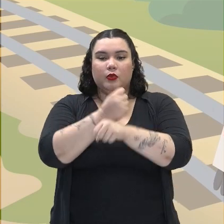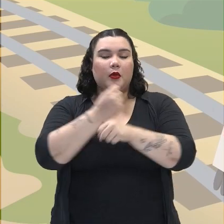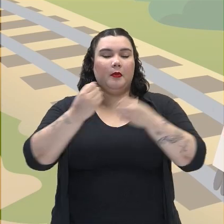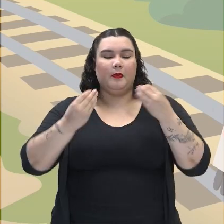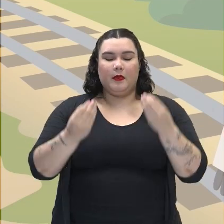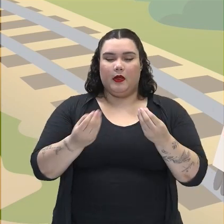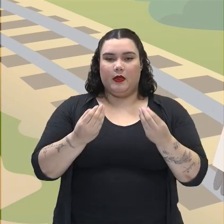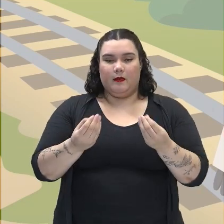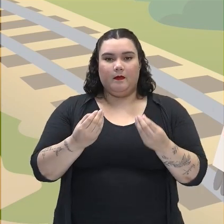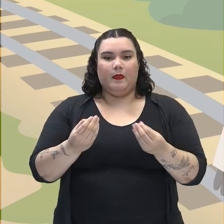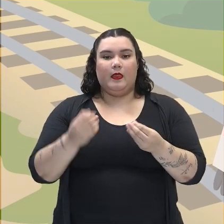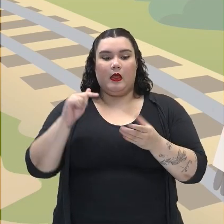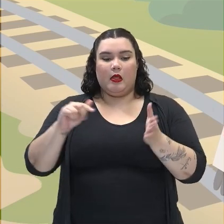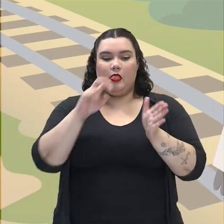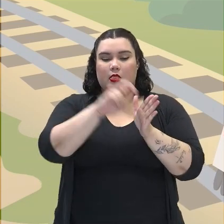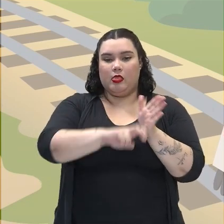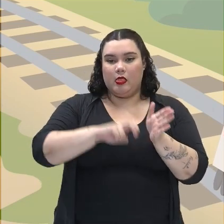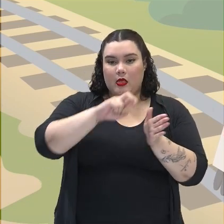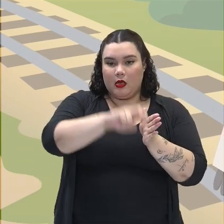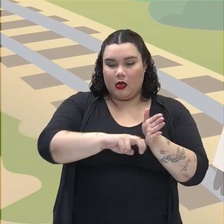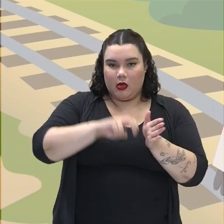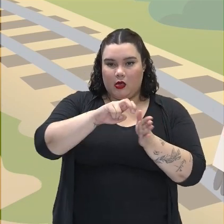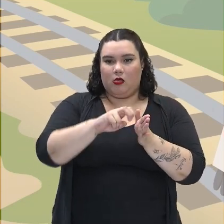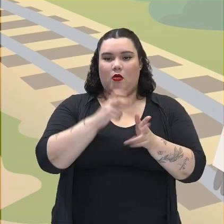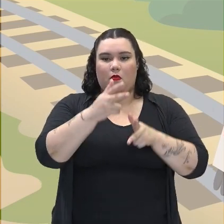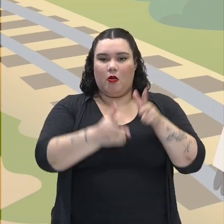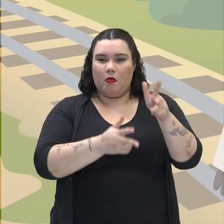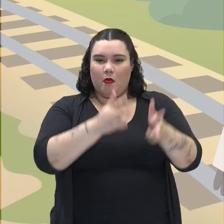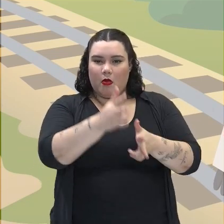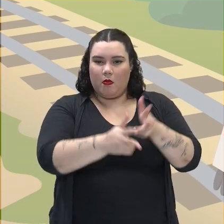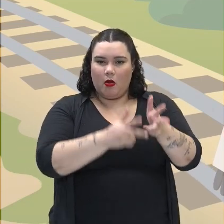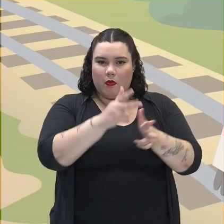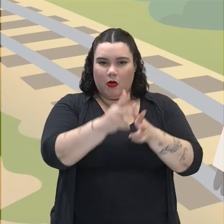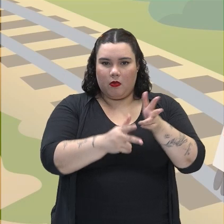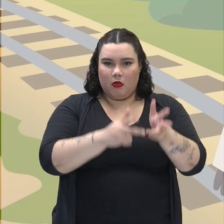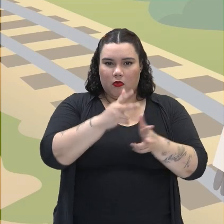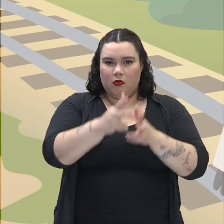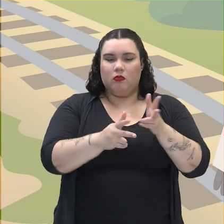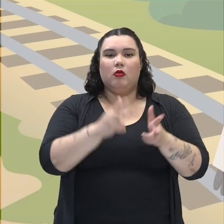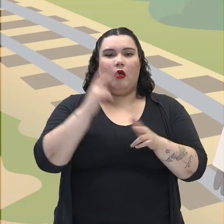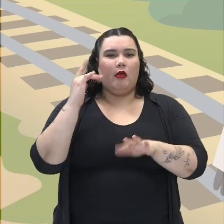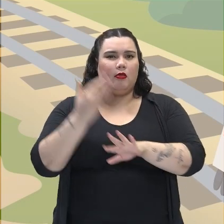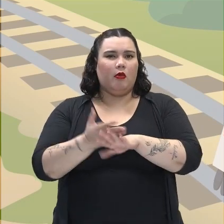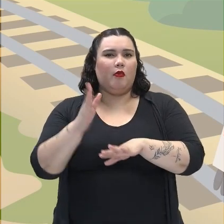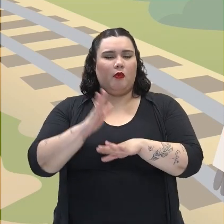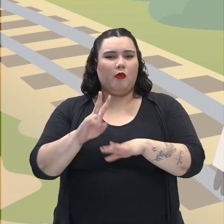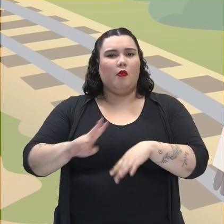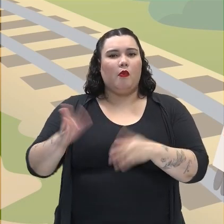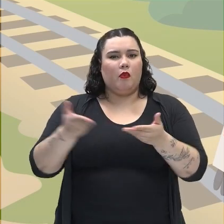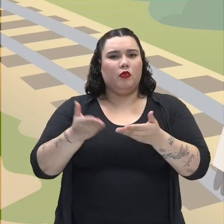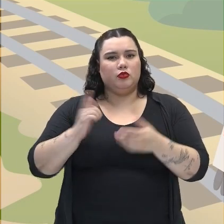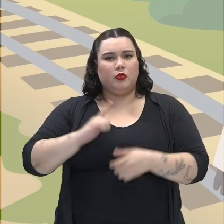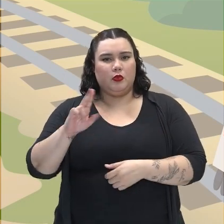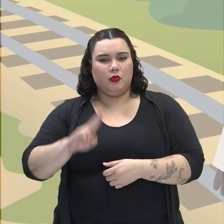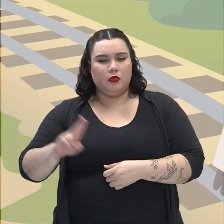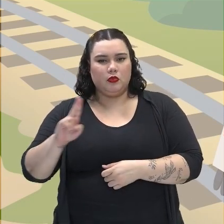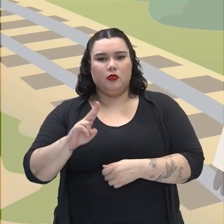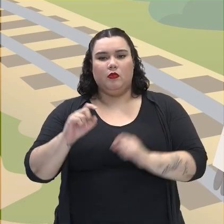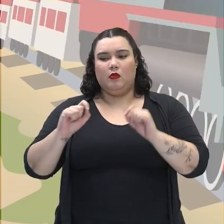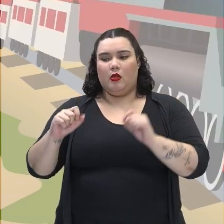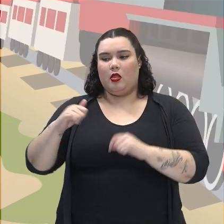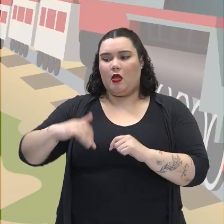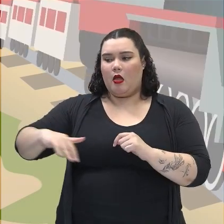Para que esses trens, essas marias fumaças, como chamavam na época, até hoje também ainda tem se abelido, fizessem o caminho da zona